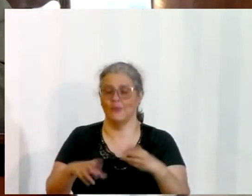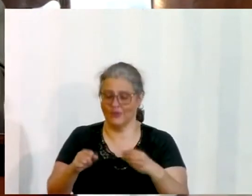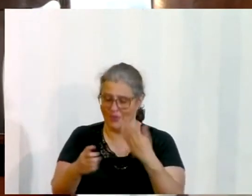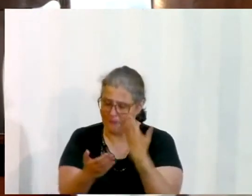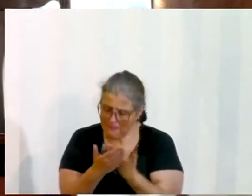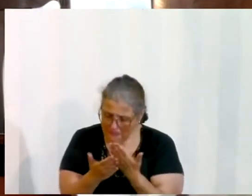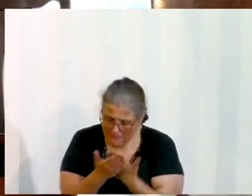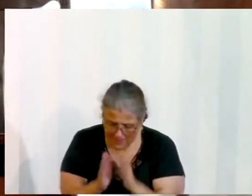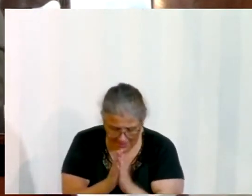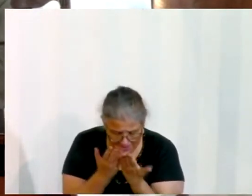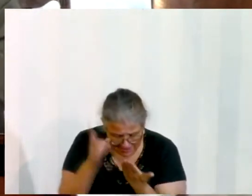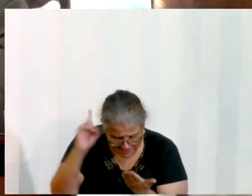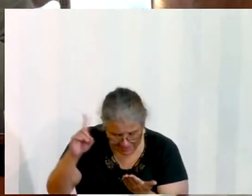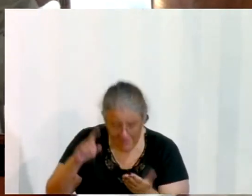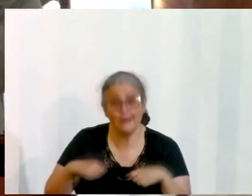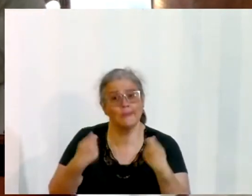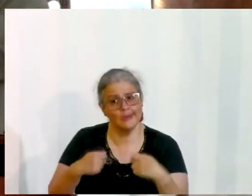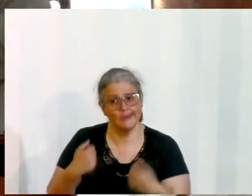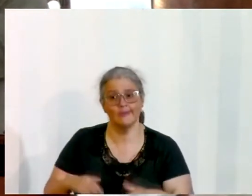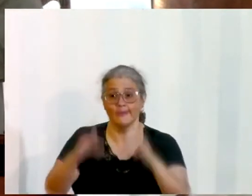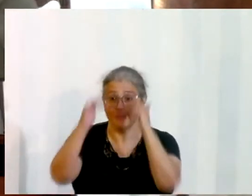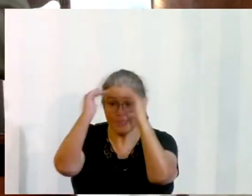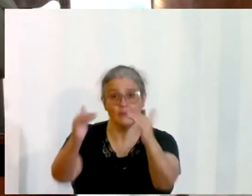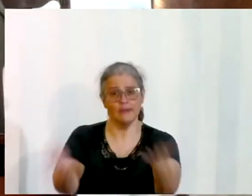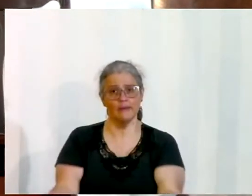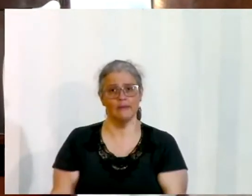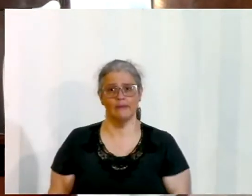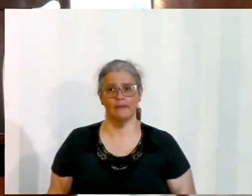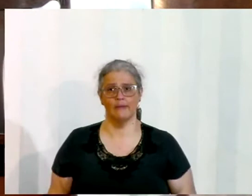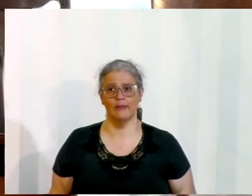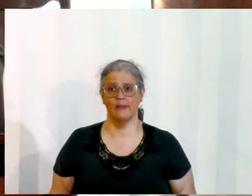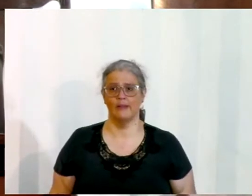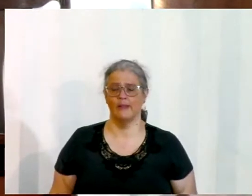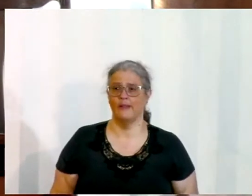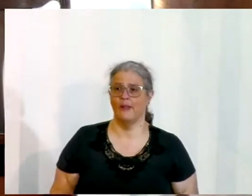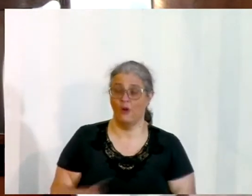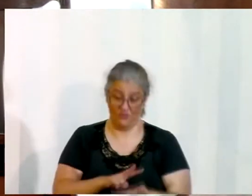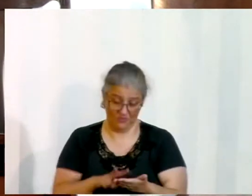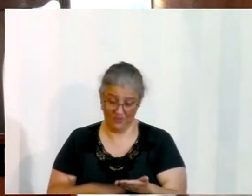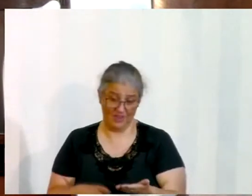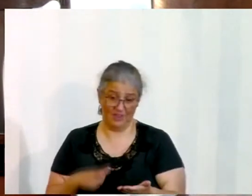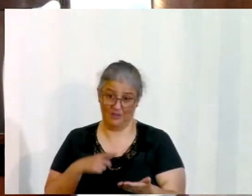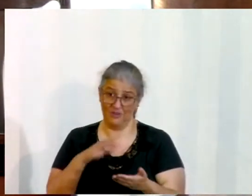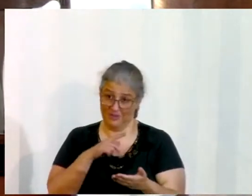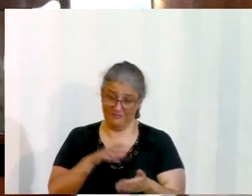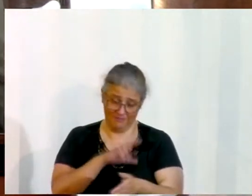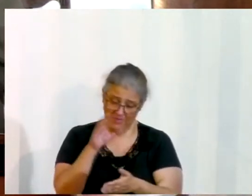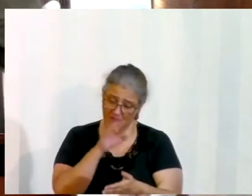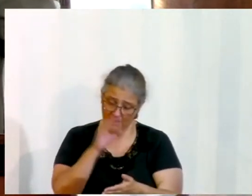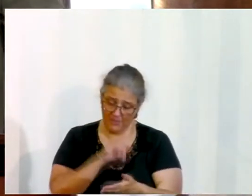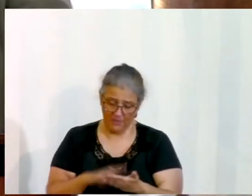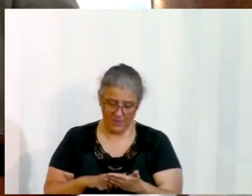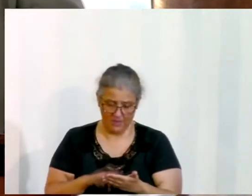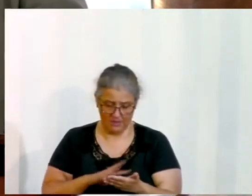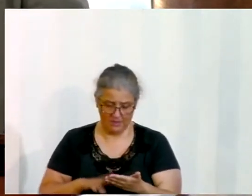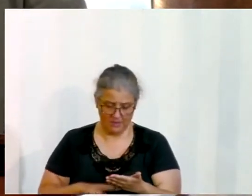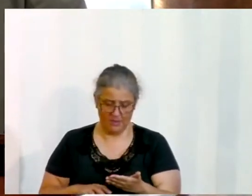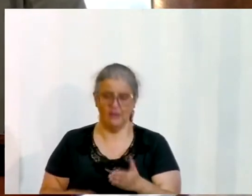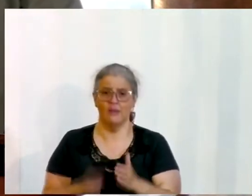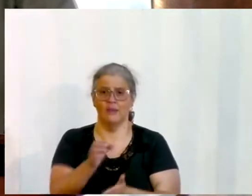palavra, eu preciso praticar a palavra, o tempo não me permitirá hoje ler, mas vamos comigo aqui no capítulo 9,